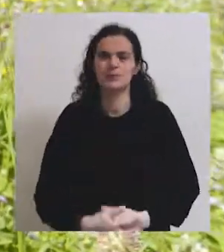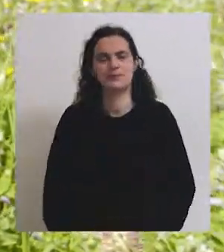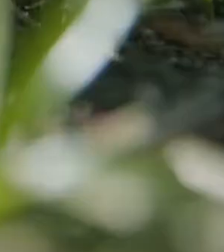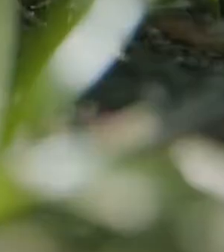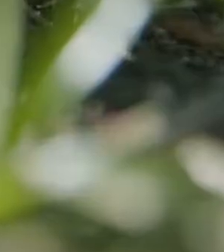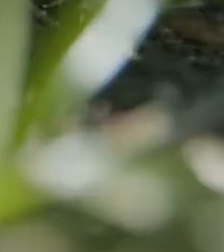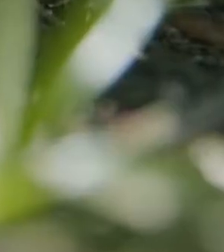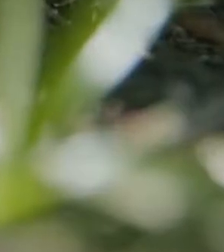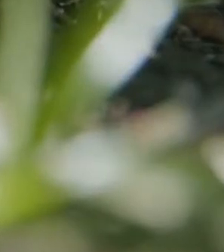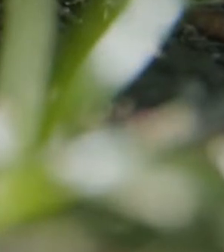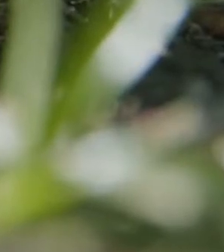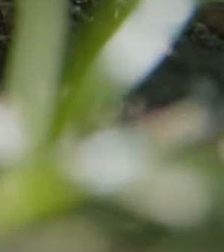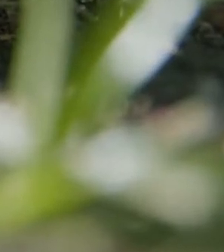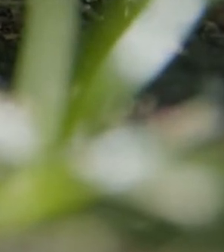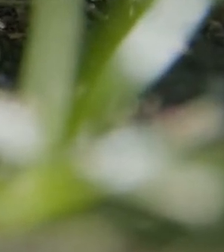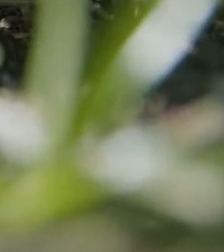visitantes.